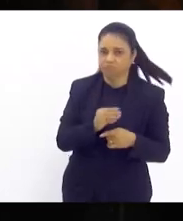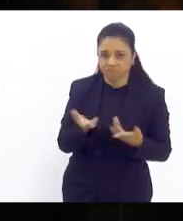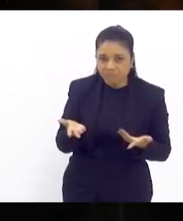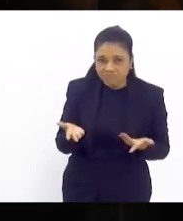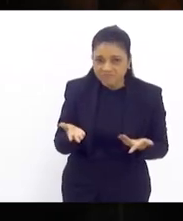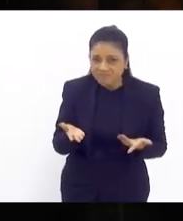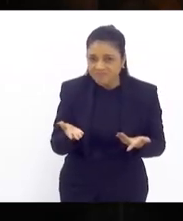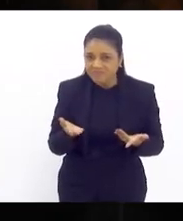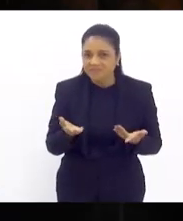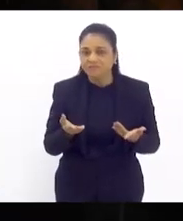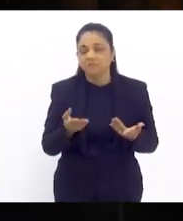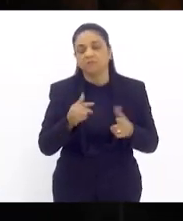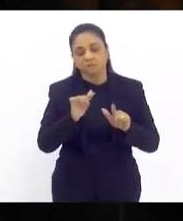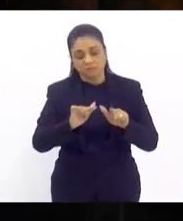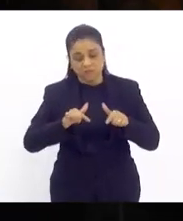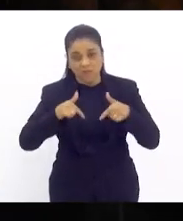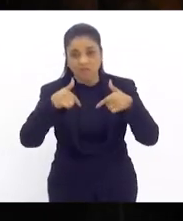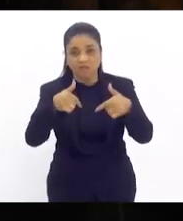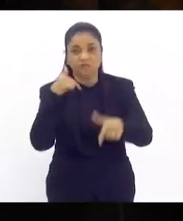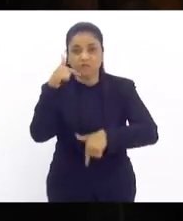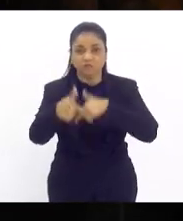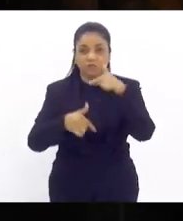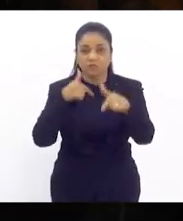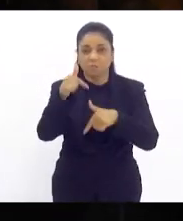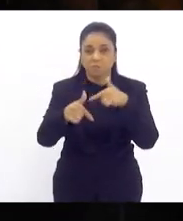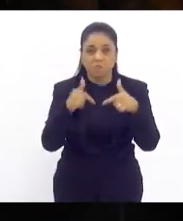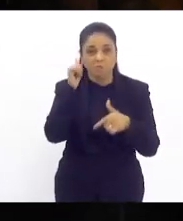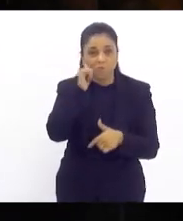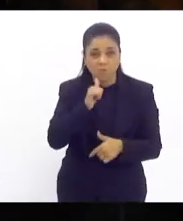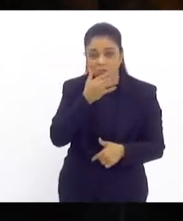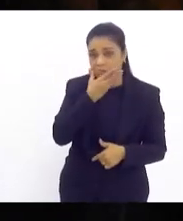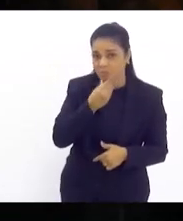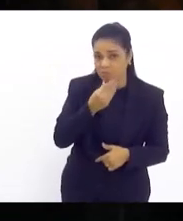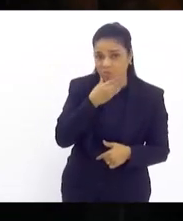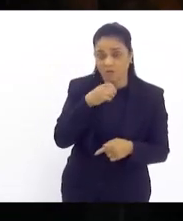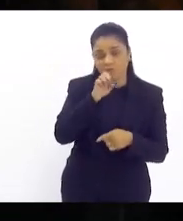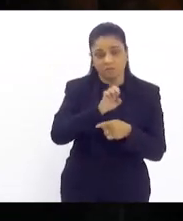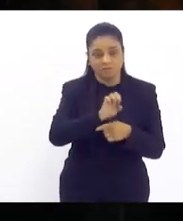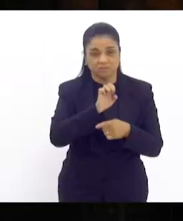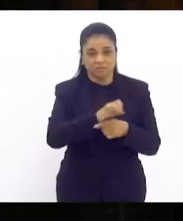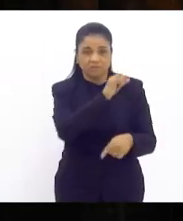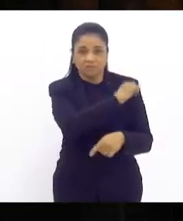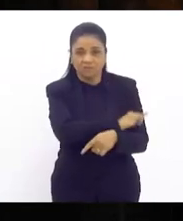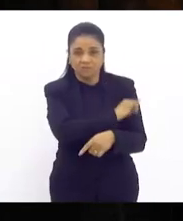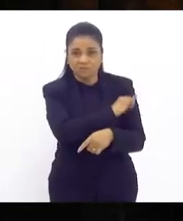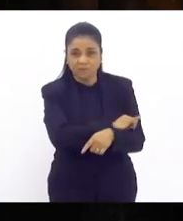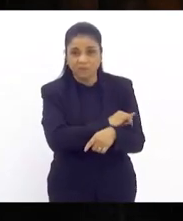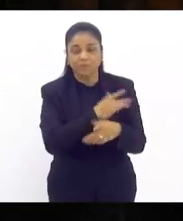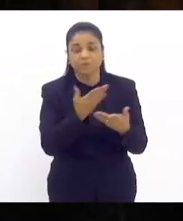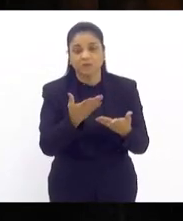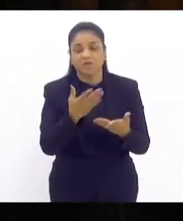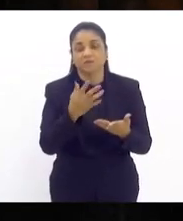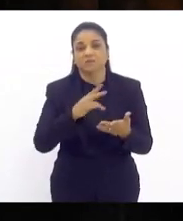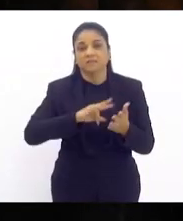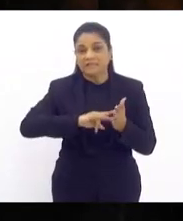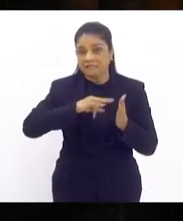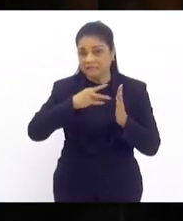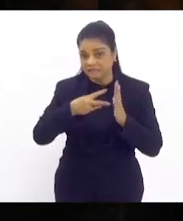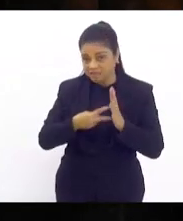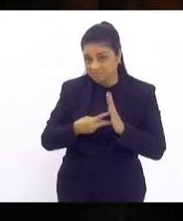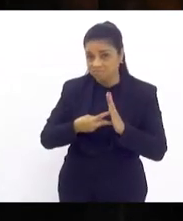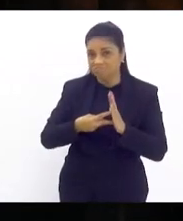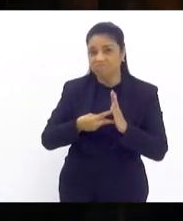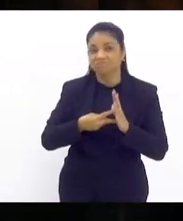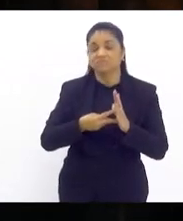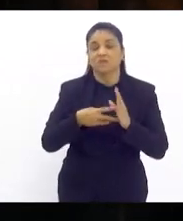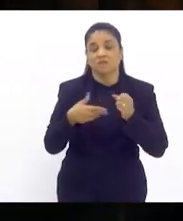a gente tem como mais ativos que são os trabalhadores e as trabalhadoras do nosso estado então nesse sentido também falar